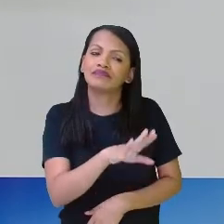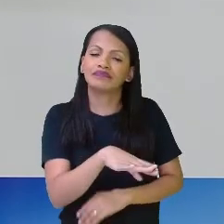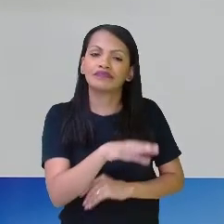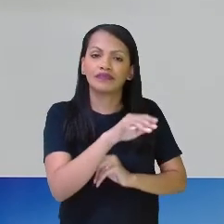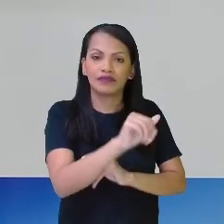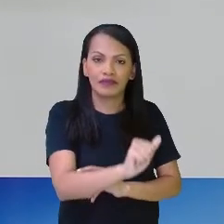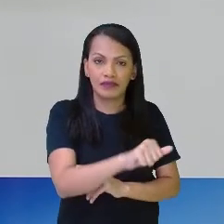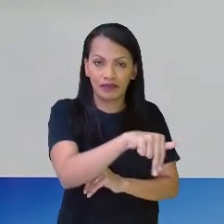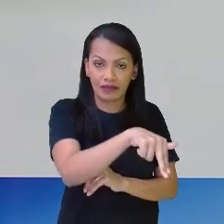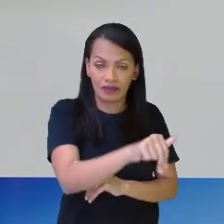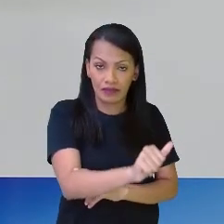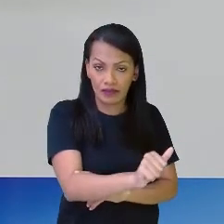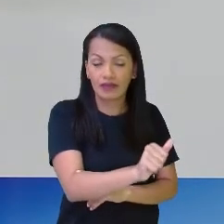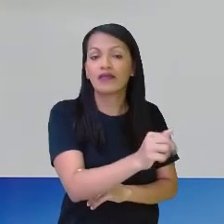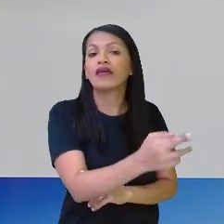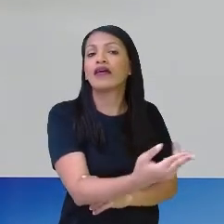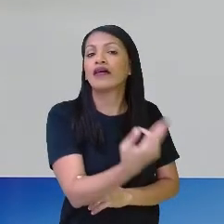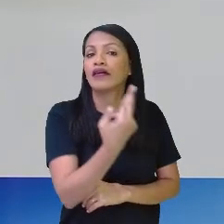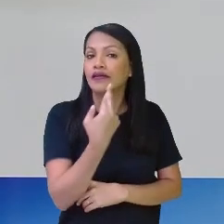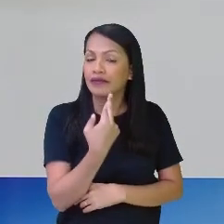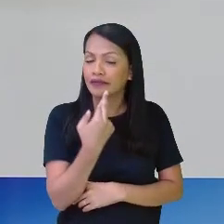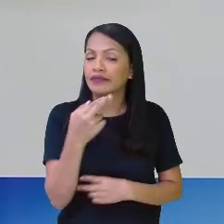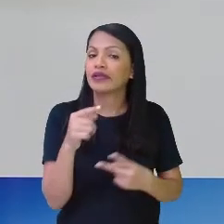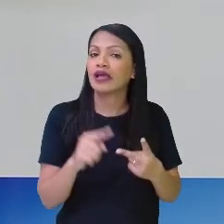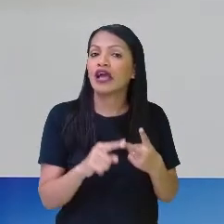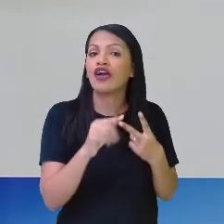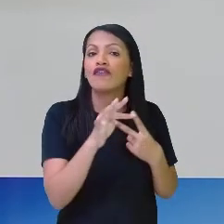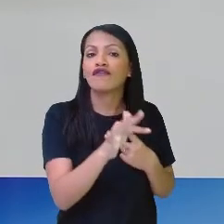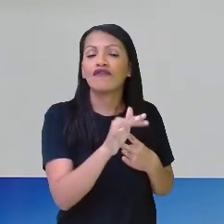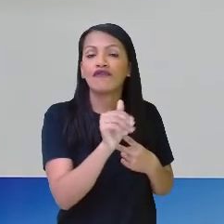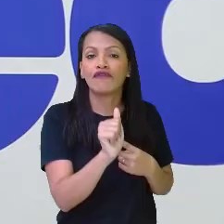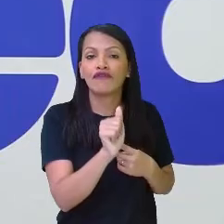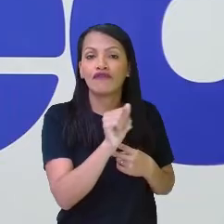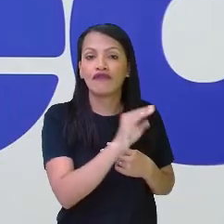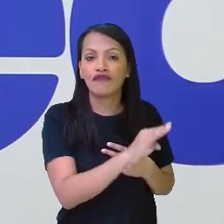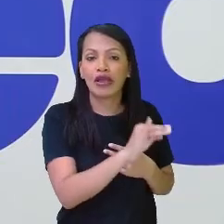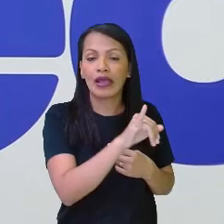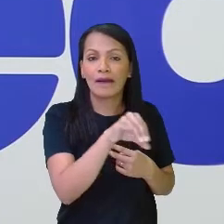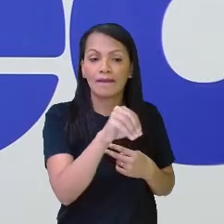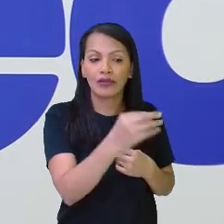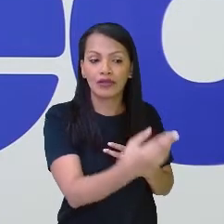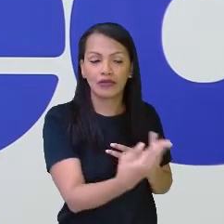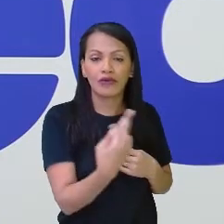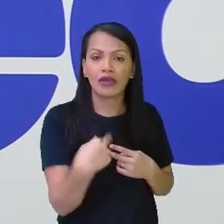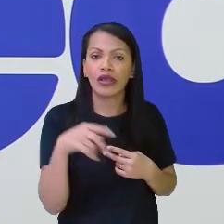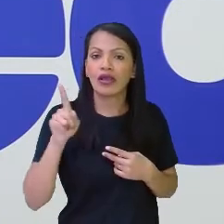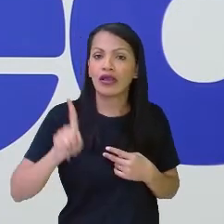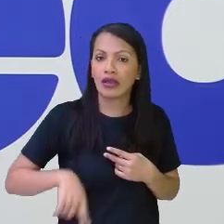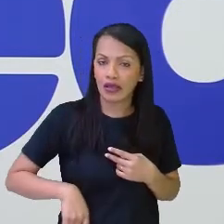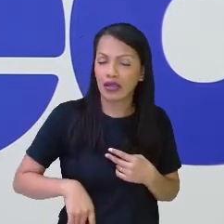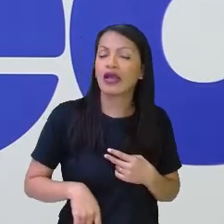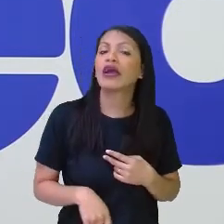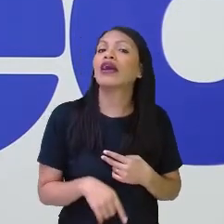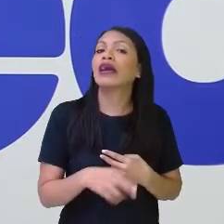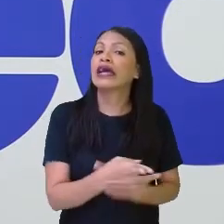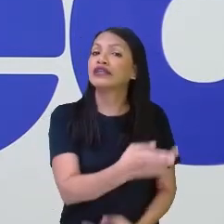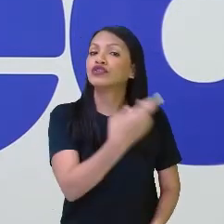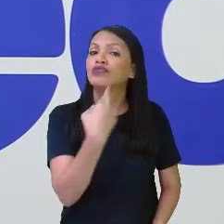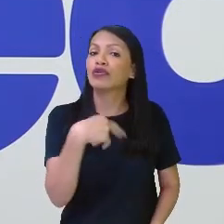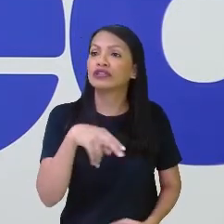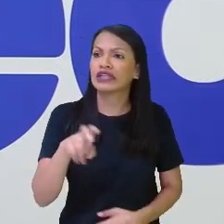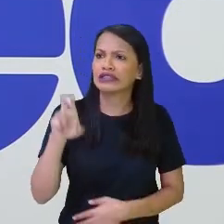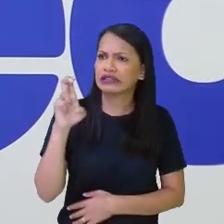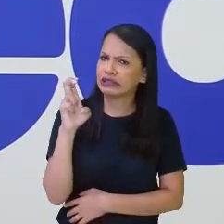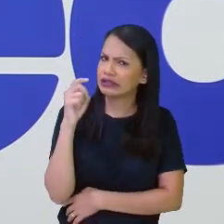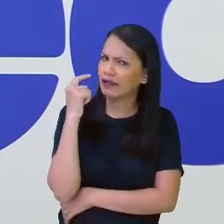A Ana respondeu e o Fábio também. Ok, todos os dois falaram que a resposta é 5. 5?